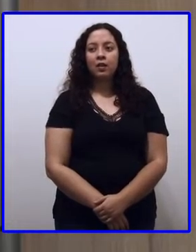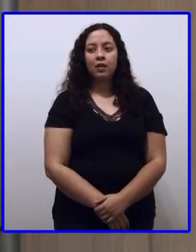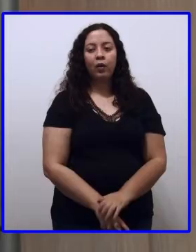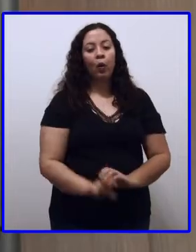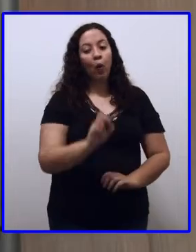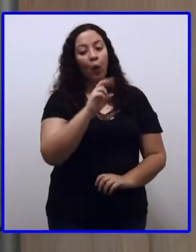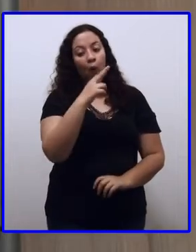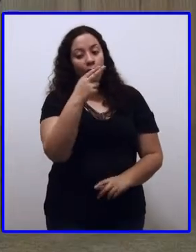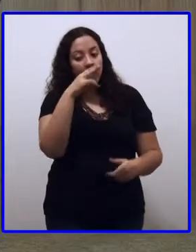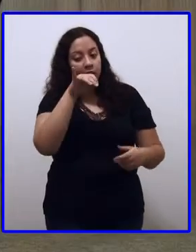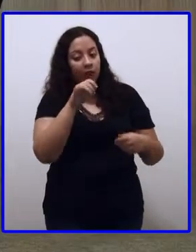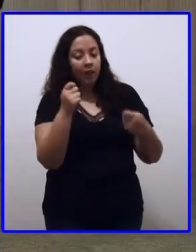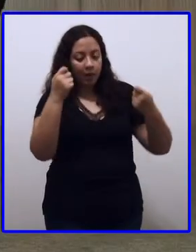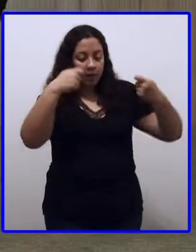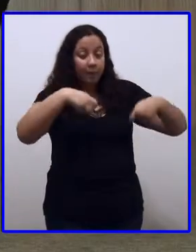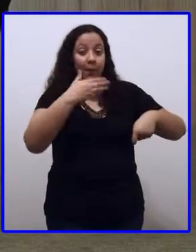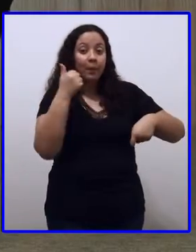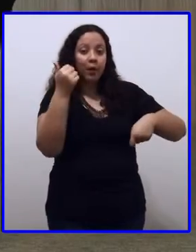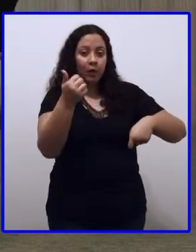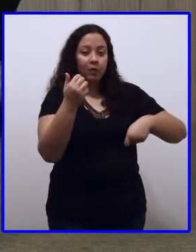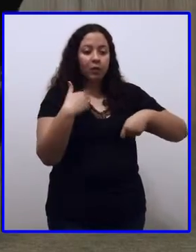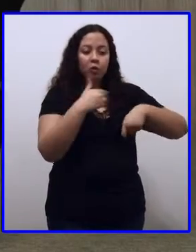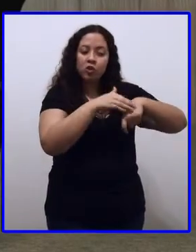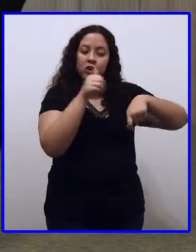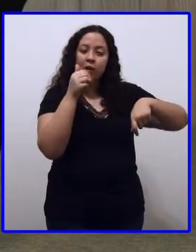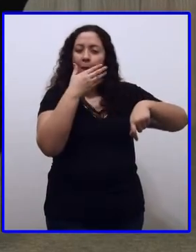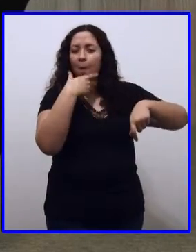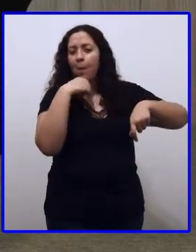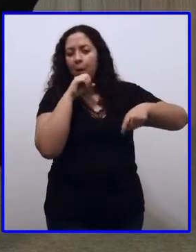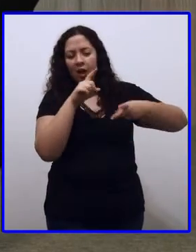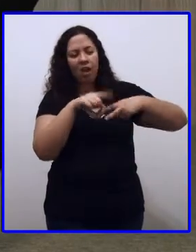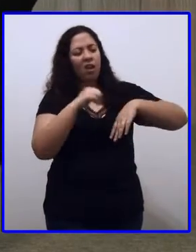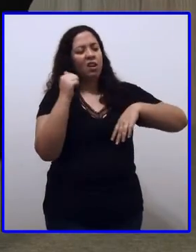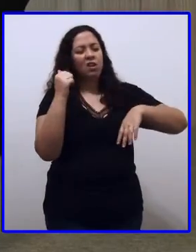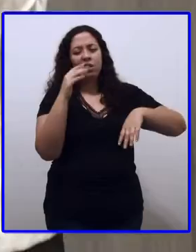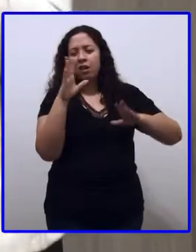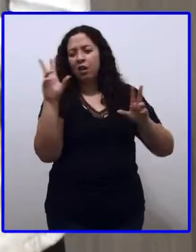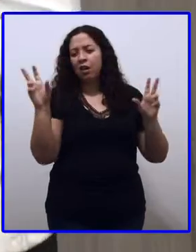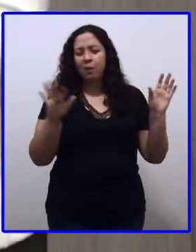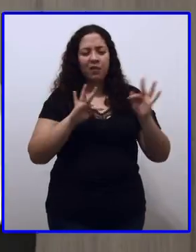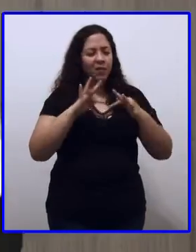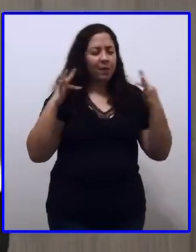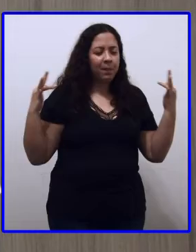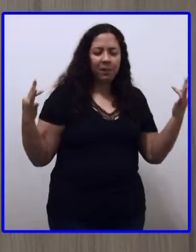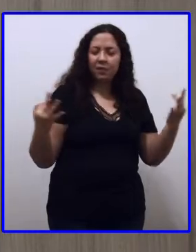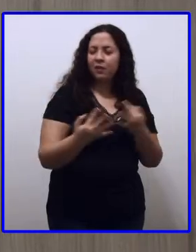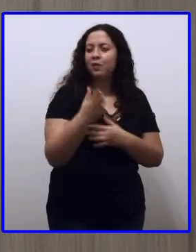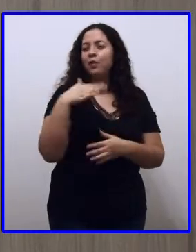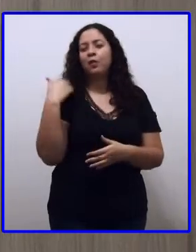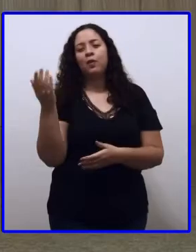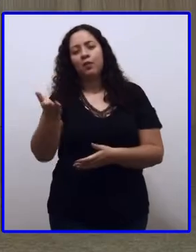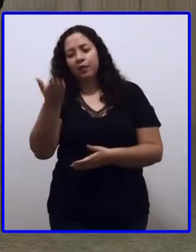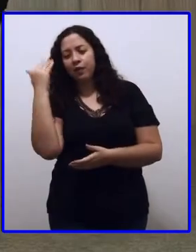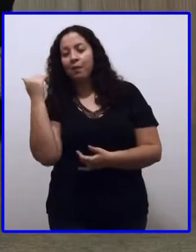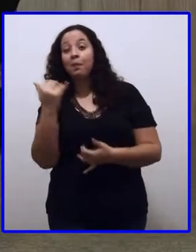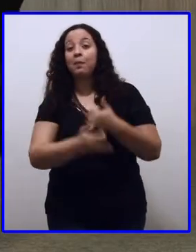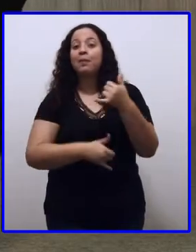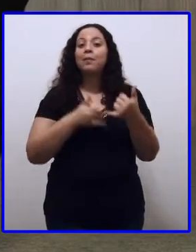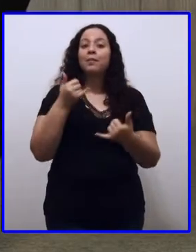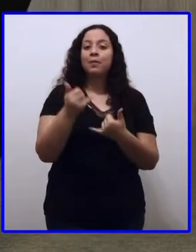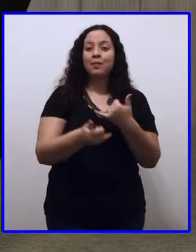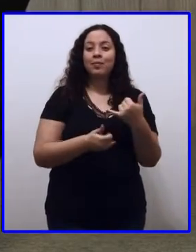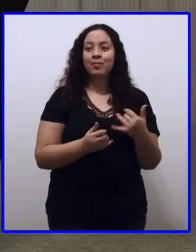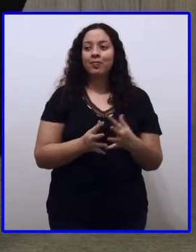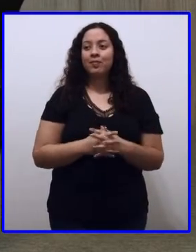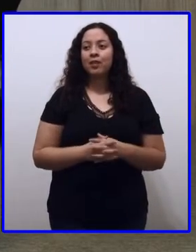Ou se ainda tem que melhorar, né? Isso. Chama o papai, chama a mamãe, chama o irmão, a vovó, o papagaio, periqui. Todo mundo, né? Todo mundo. E vamos jogar. Vamos